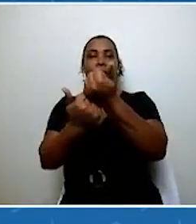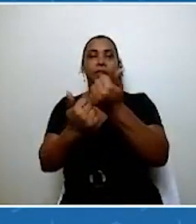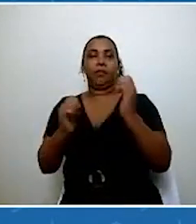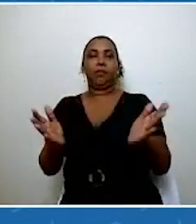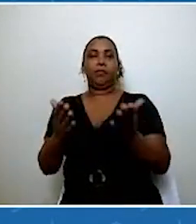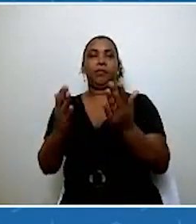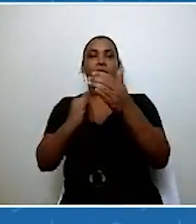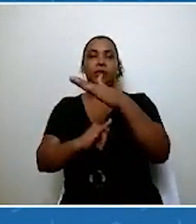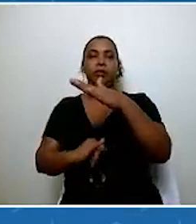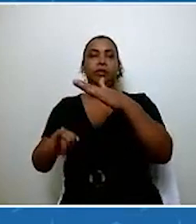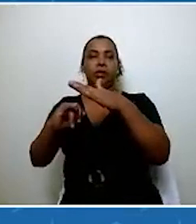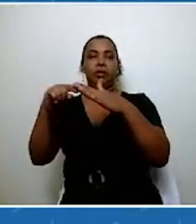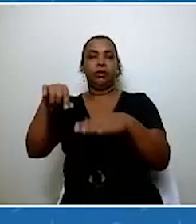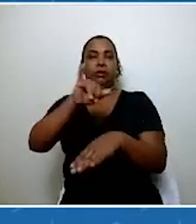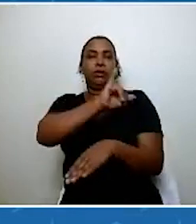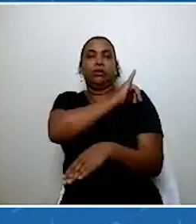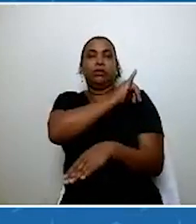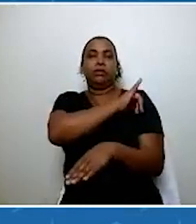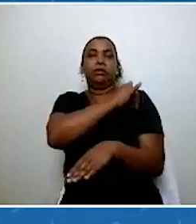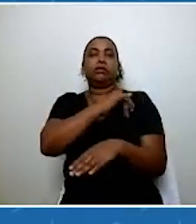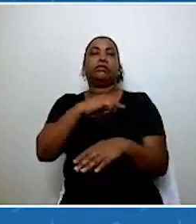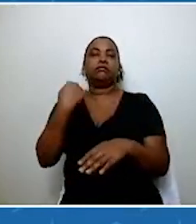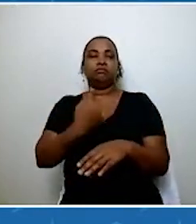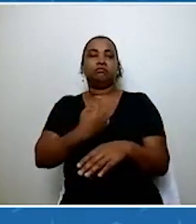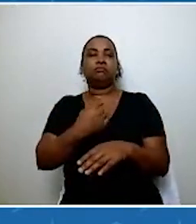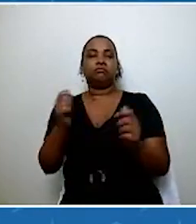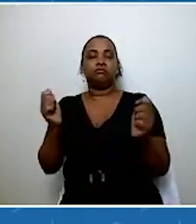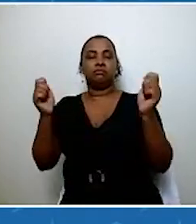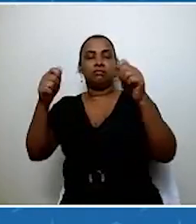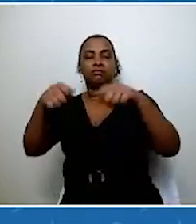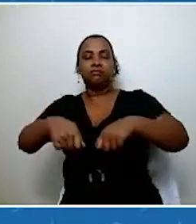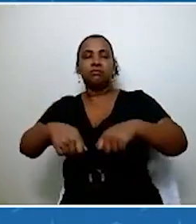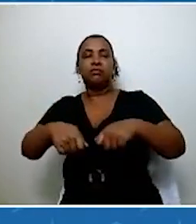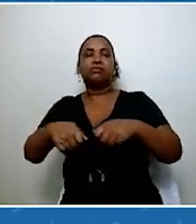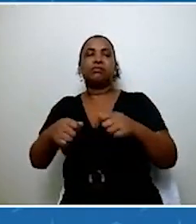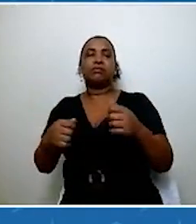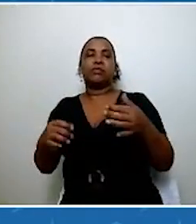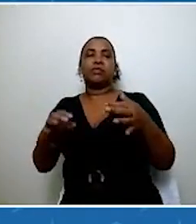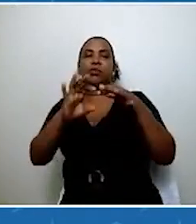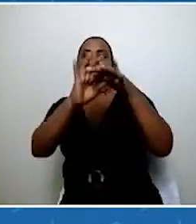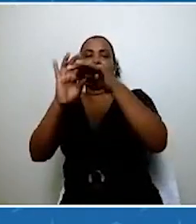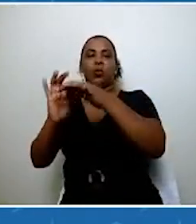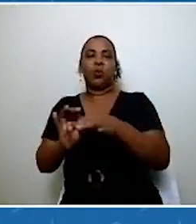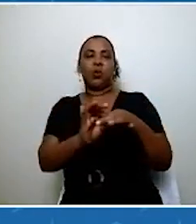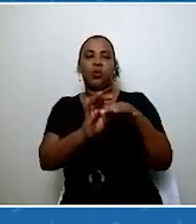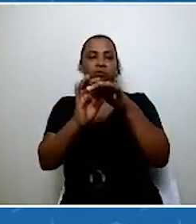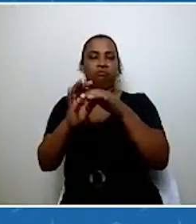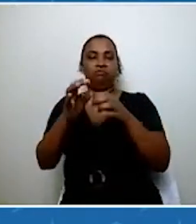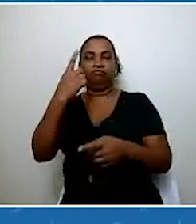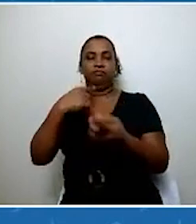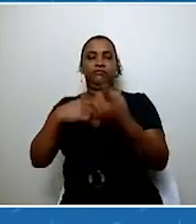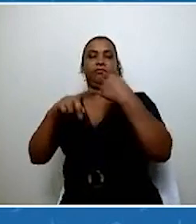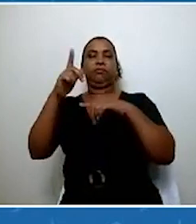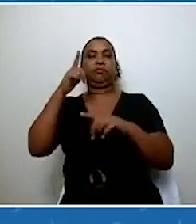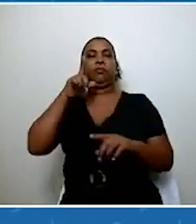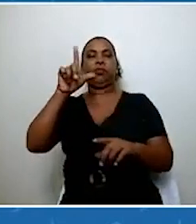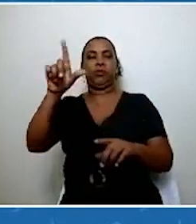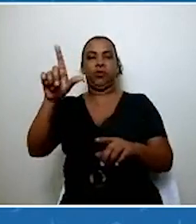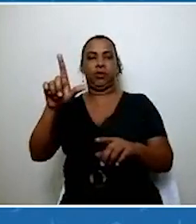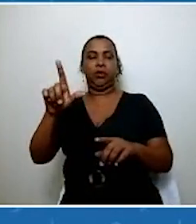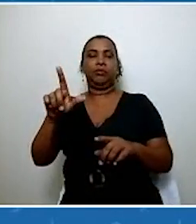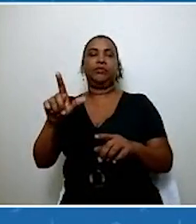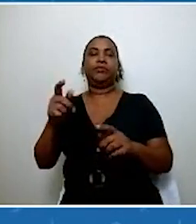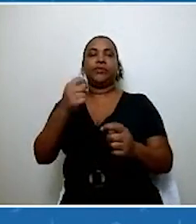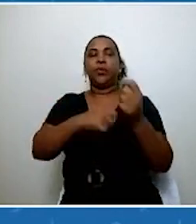do Rio de Janeiro, a gente também possa se engajar e ganhar velocidade. A FEComércio e a FIRJAM, a Federação de Comércio e a